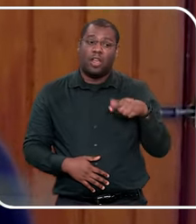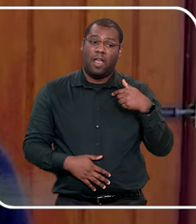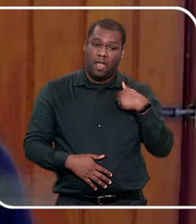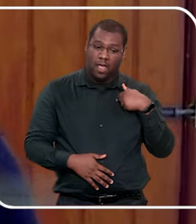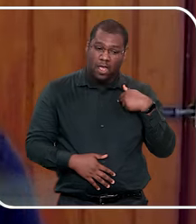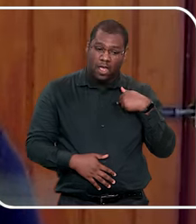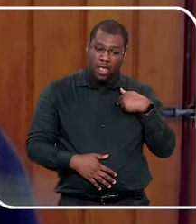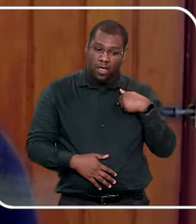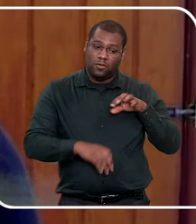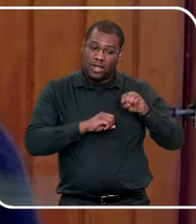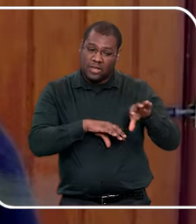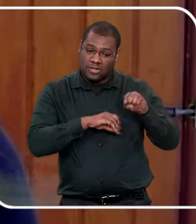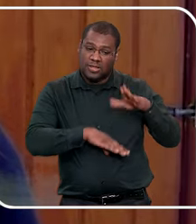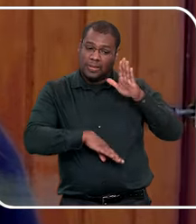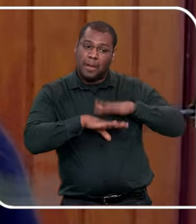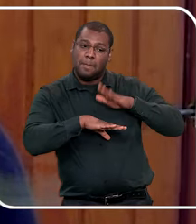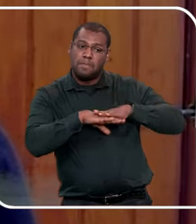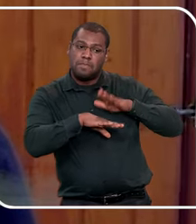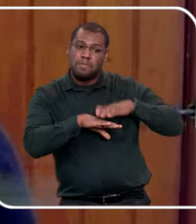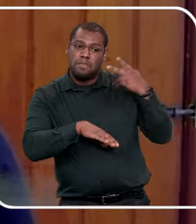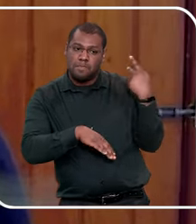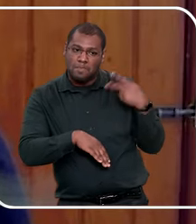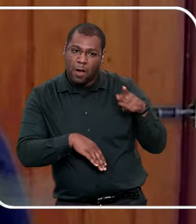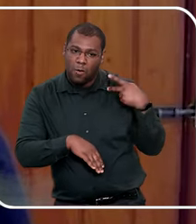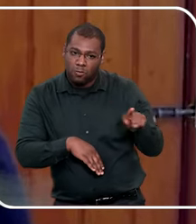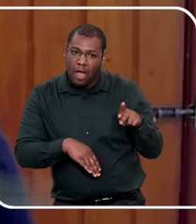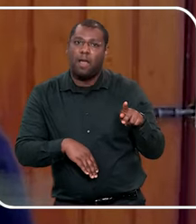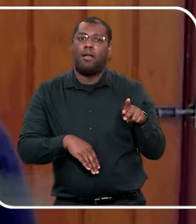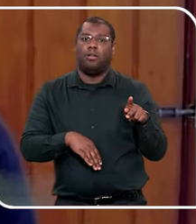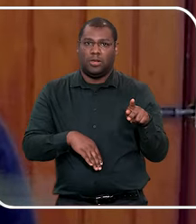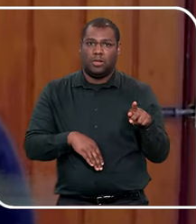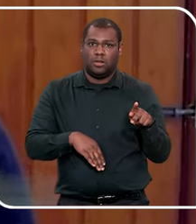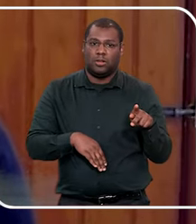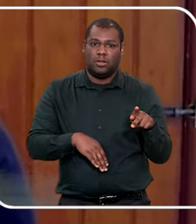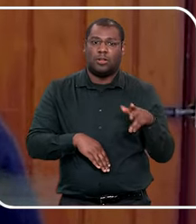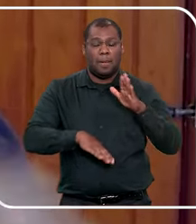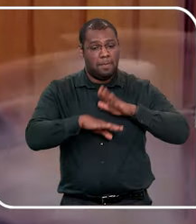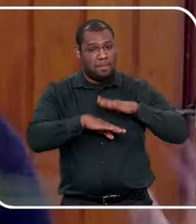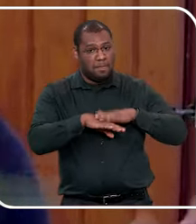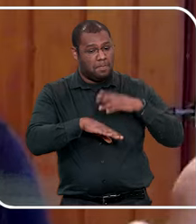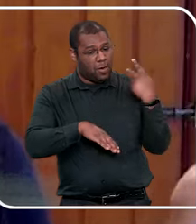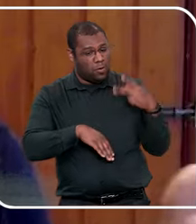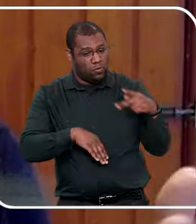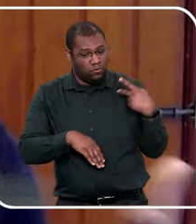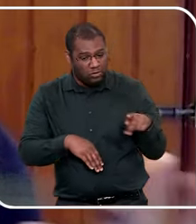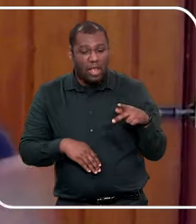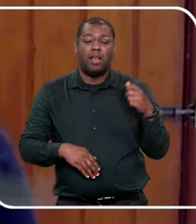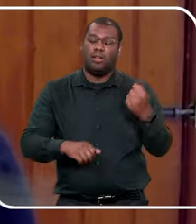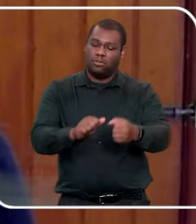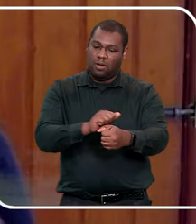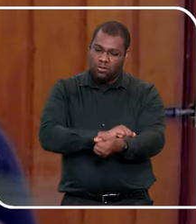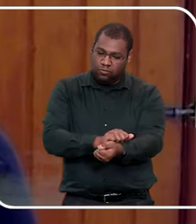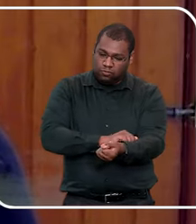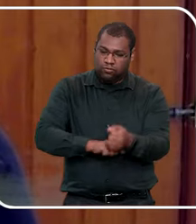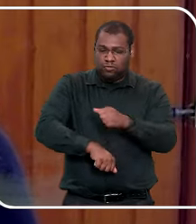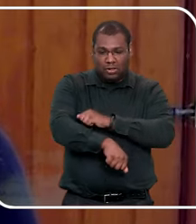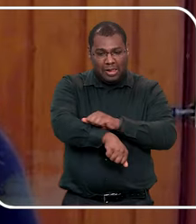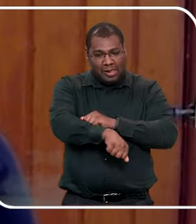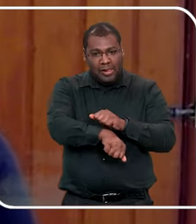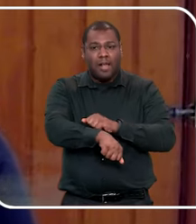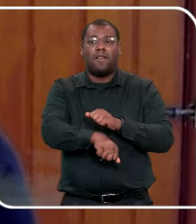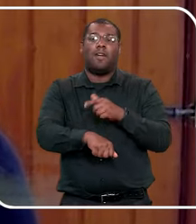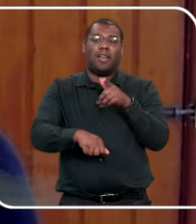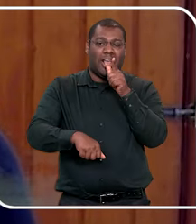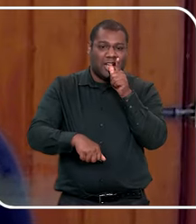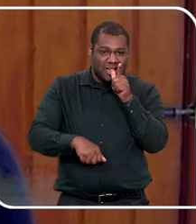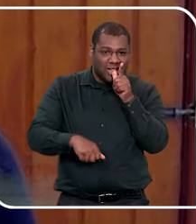você mesmo consegue limpar, para que a pessoa não manipule ele puxando, né, e se demore naquele toque, então é isso, é ensinar que